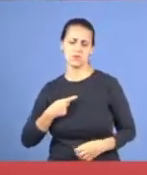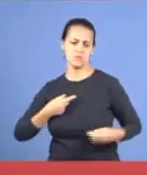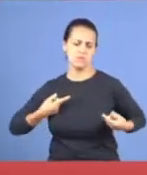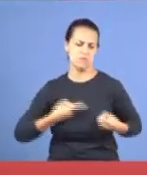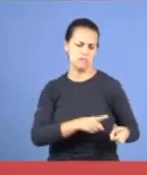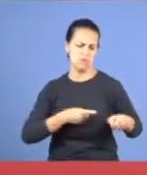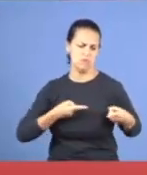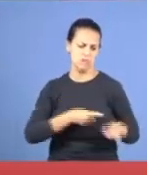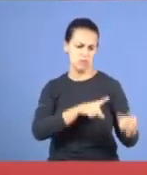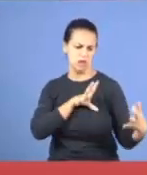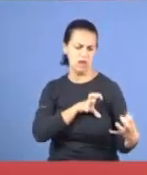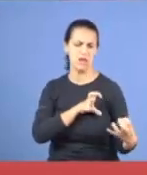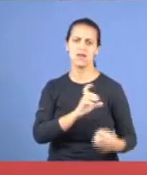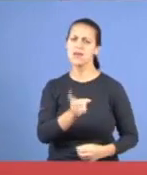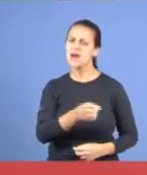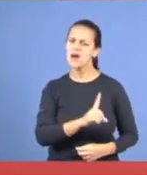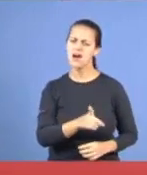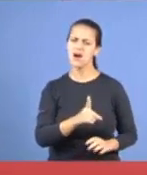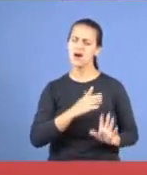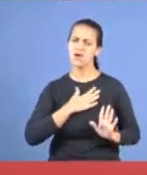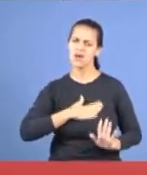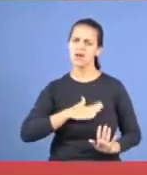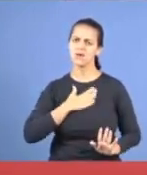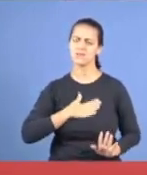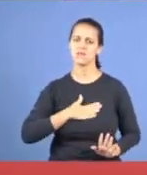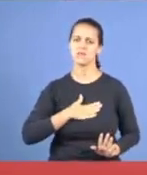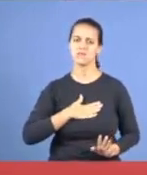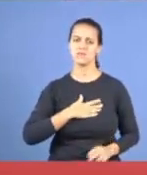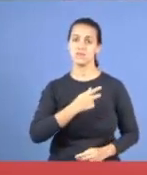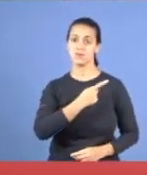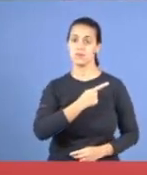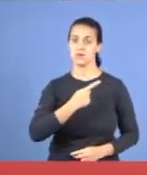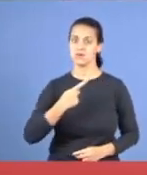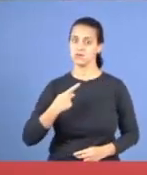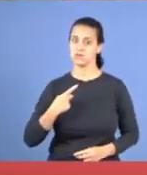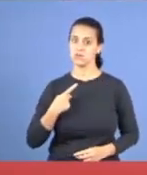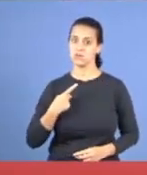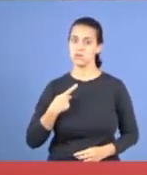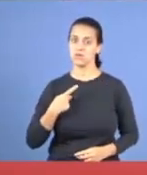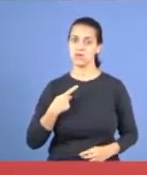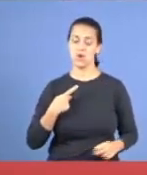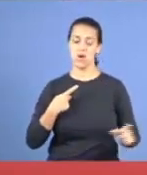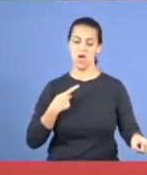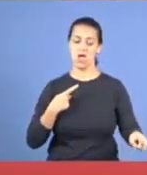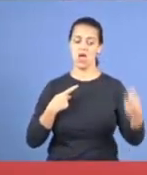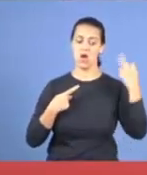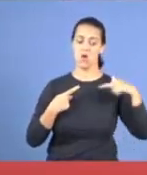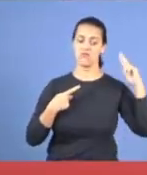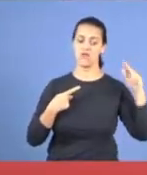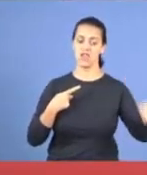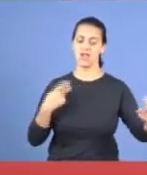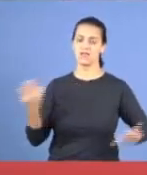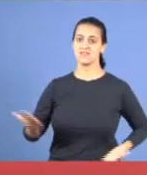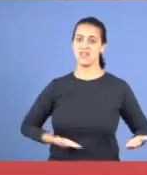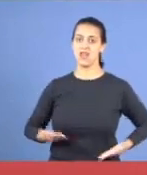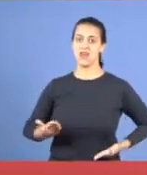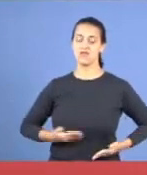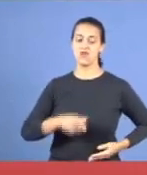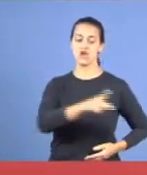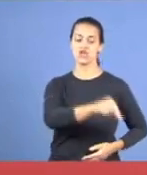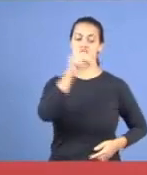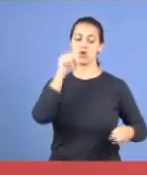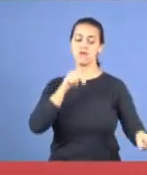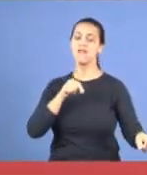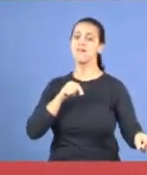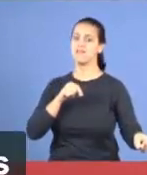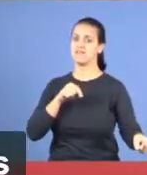isso, não faça isso, entre o pastor, e a ovelha, o presbitério, fica com a ovelha, sabia, o pastor, é membro do